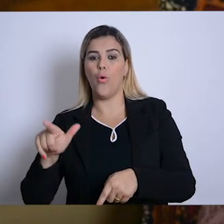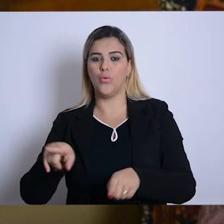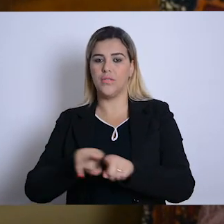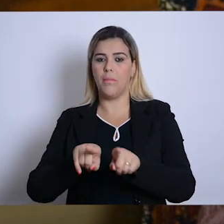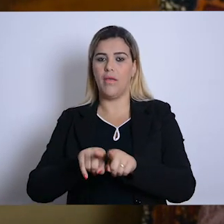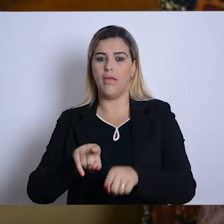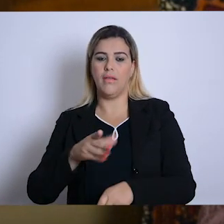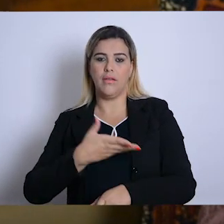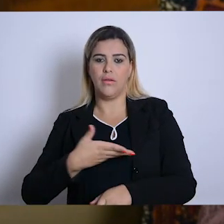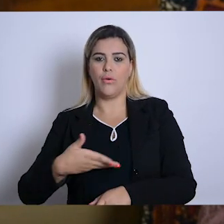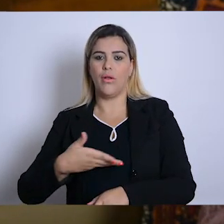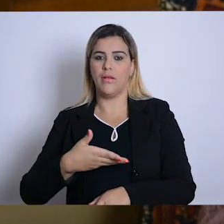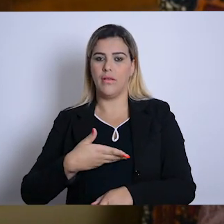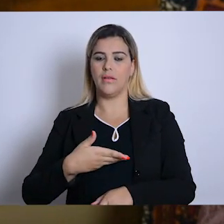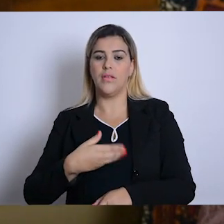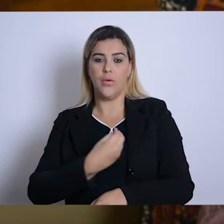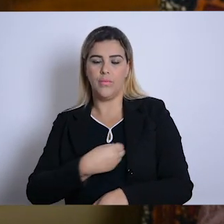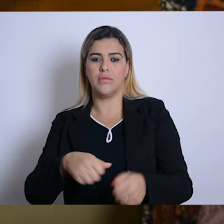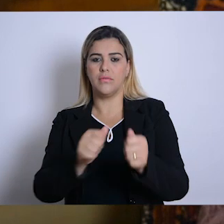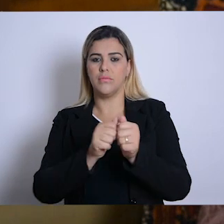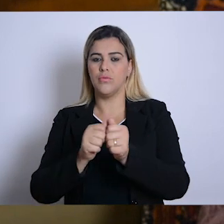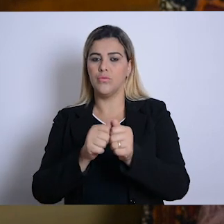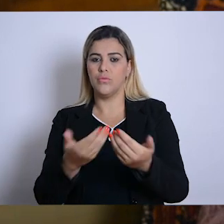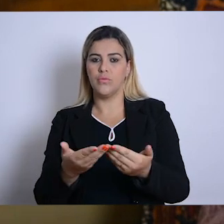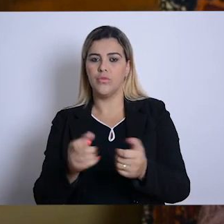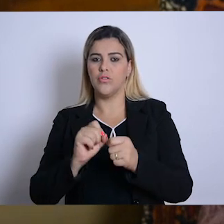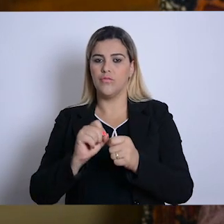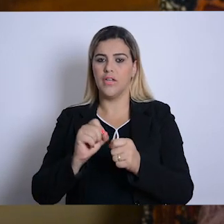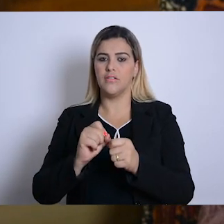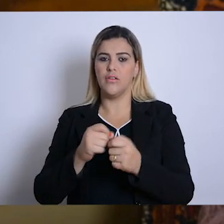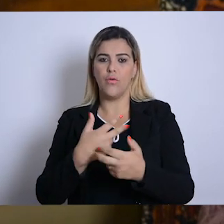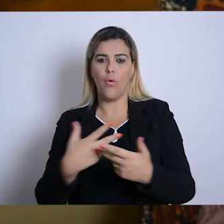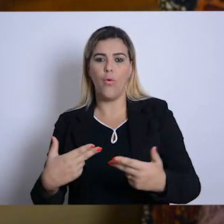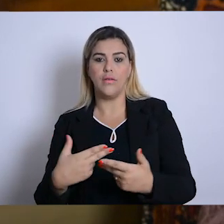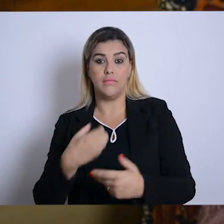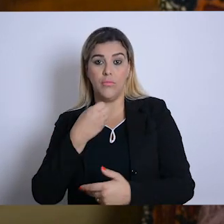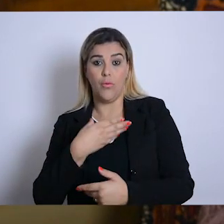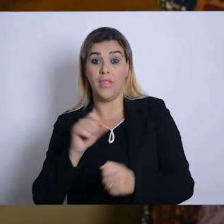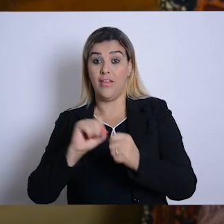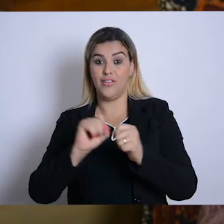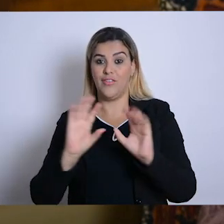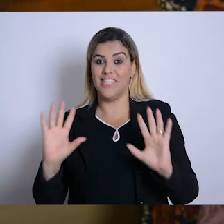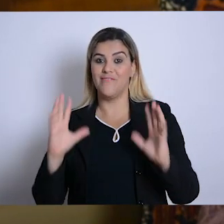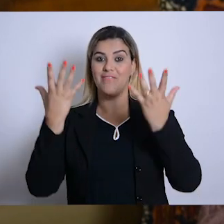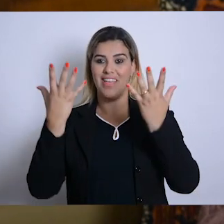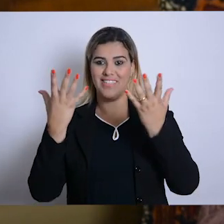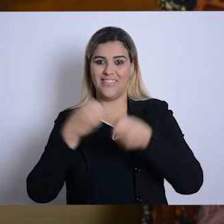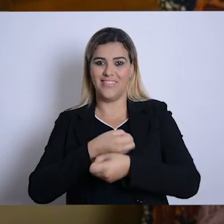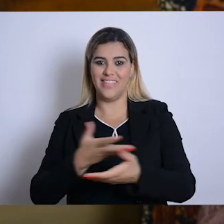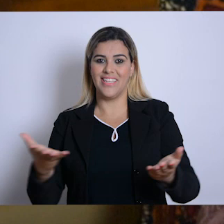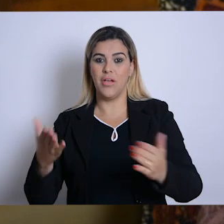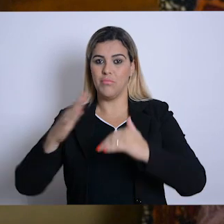colegas. Eu participei junto e a gente fazia processos muito engraçados. A gente fazia festinhas, boca livre,